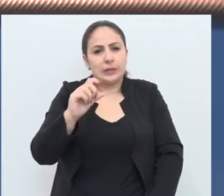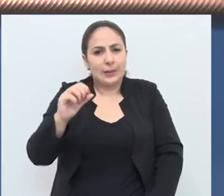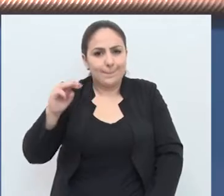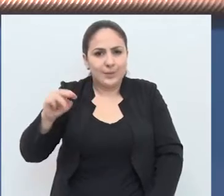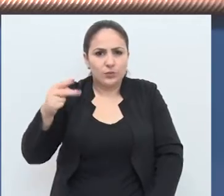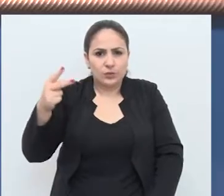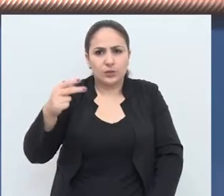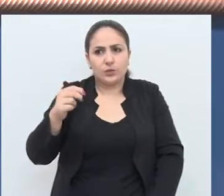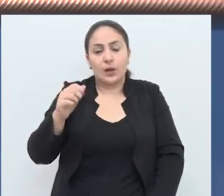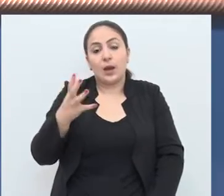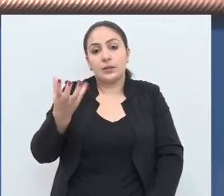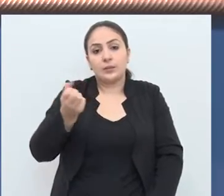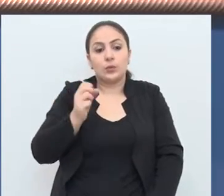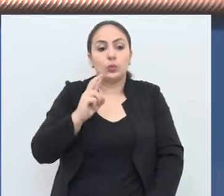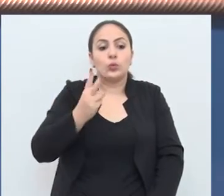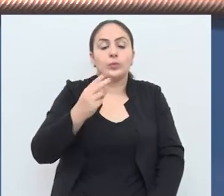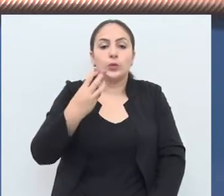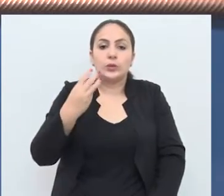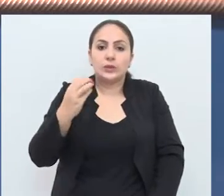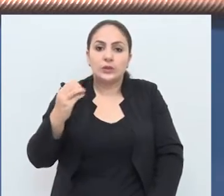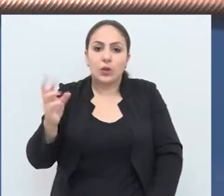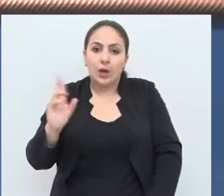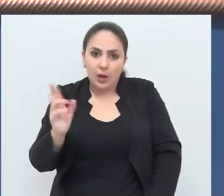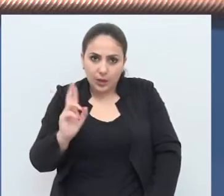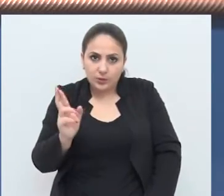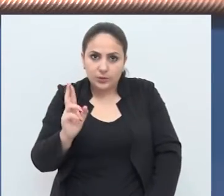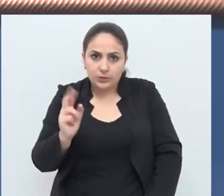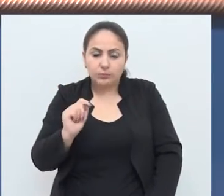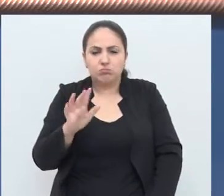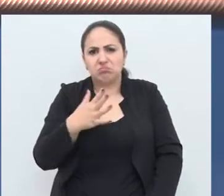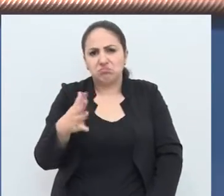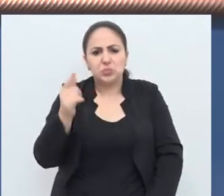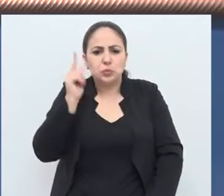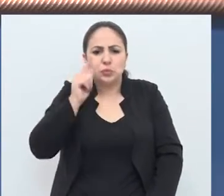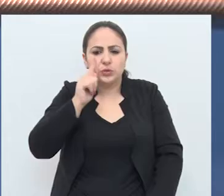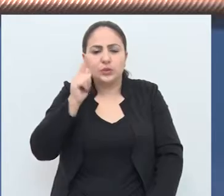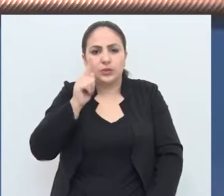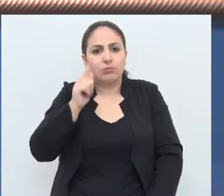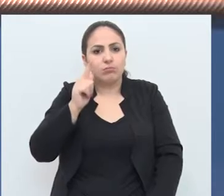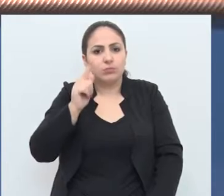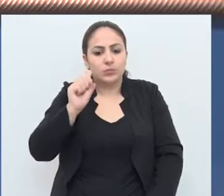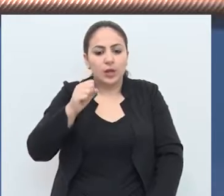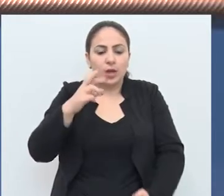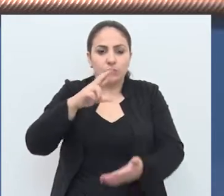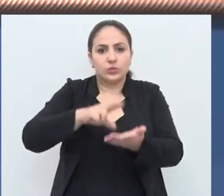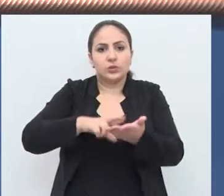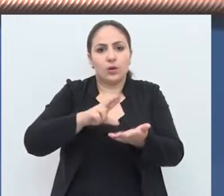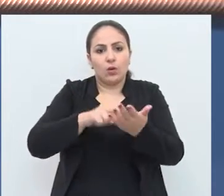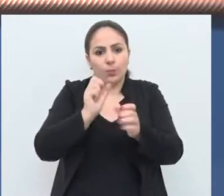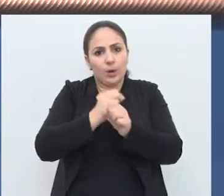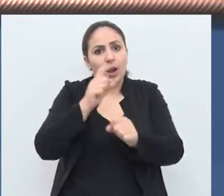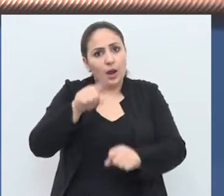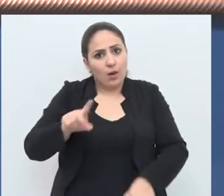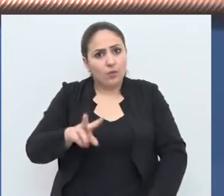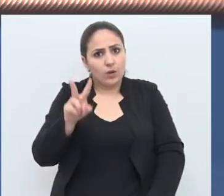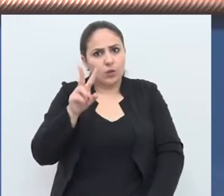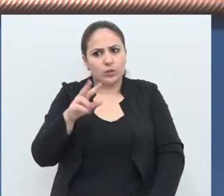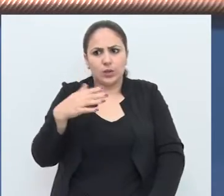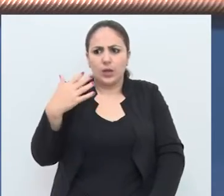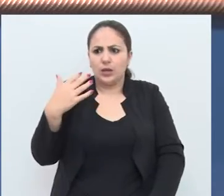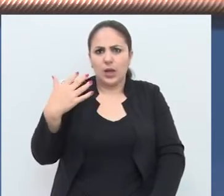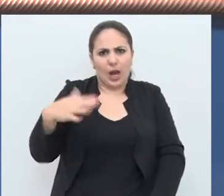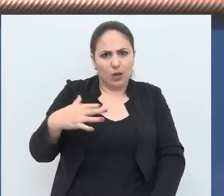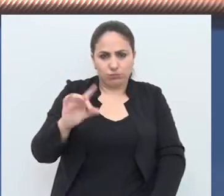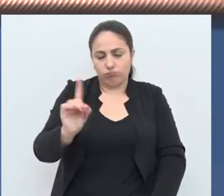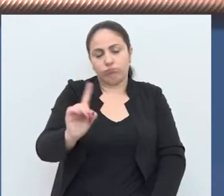.300 o valor da multa, que é uma compensação, que uma medida compensatória, para que você possa, então, regularizar a sua obra. É um valor que não é